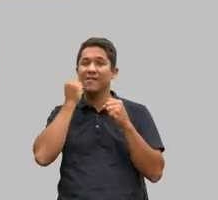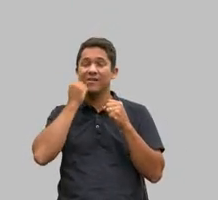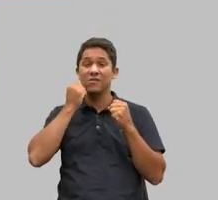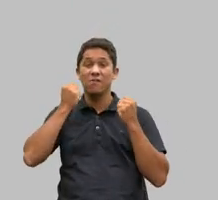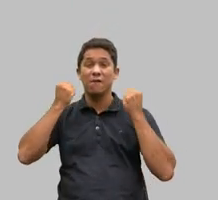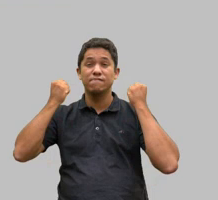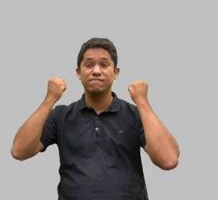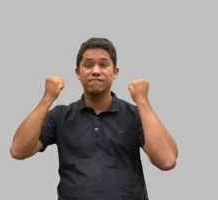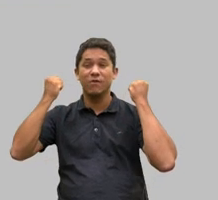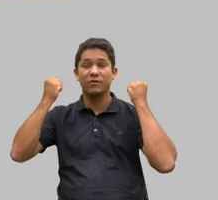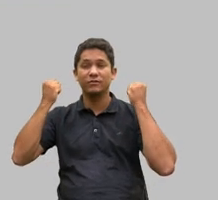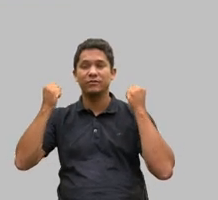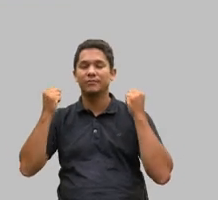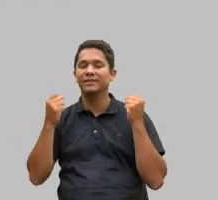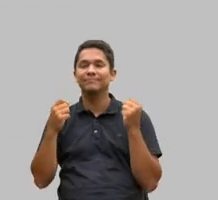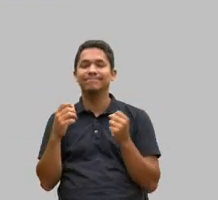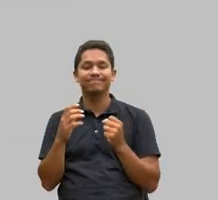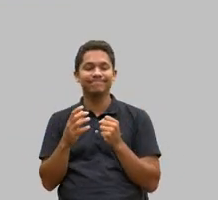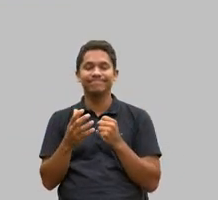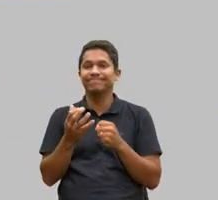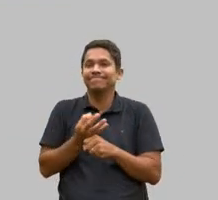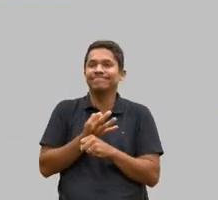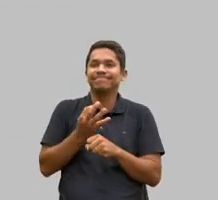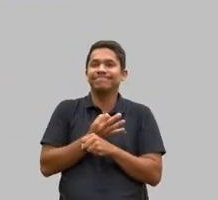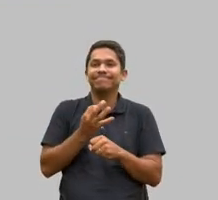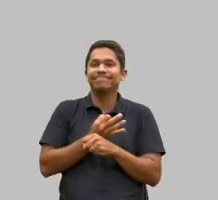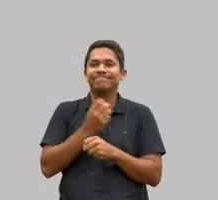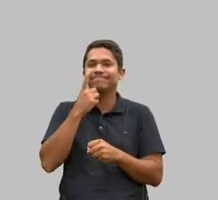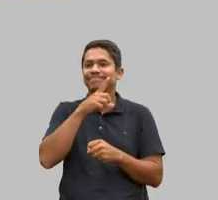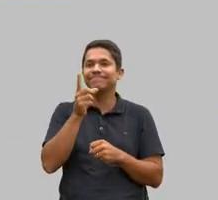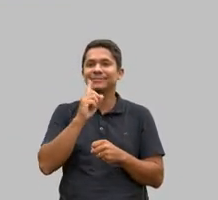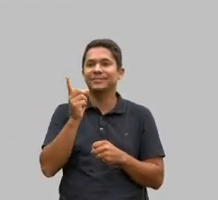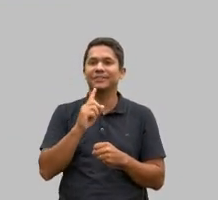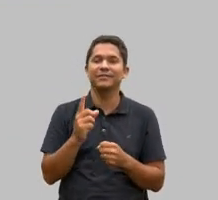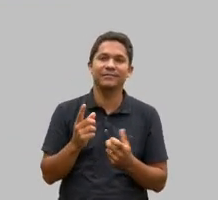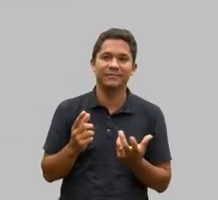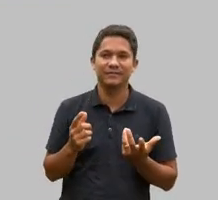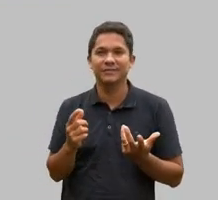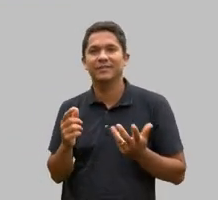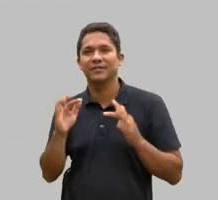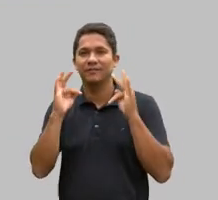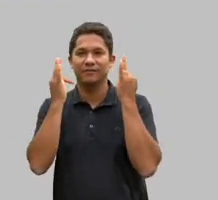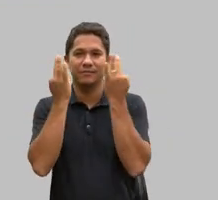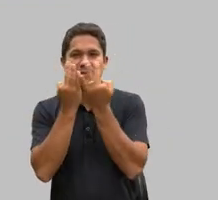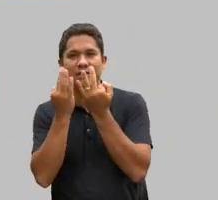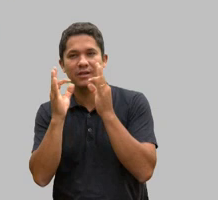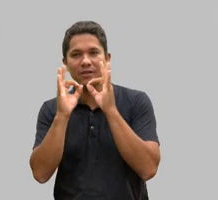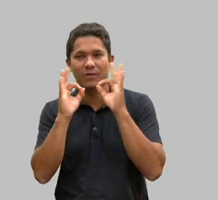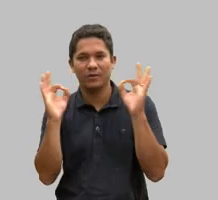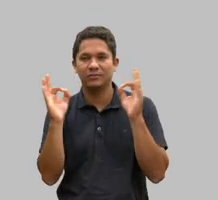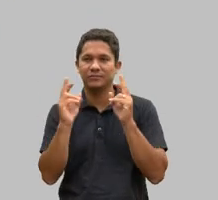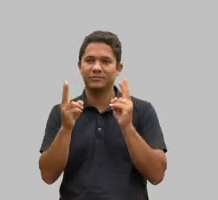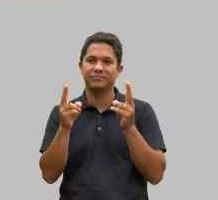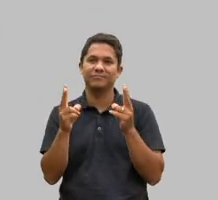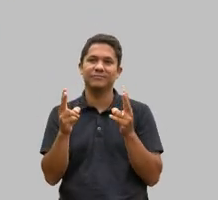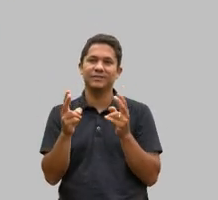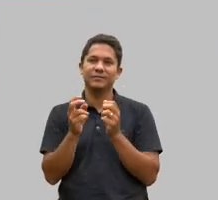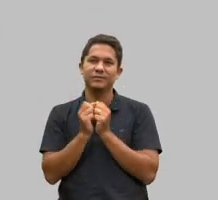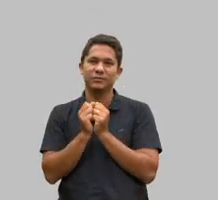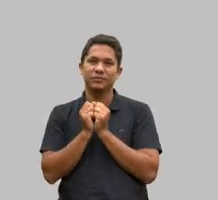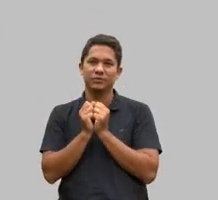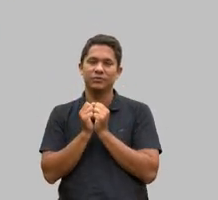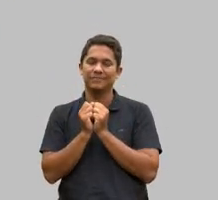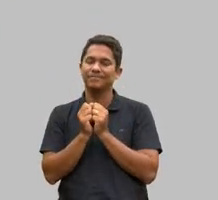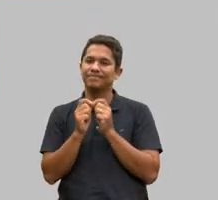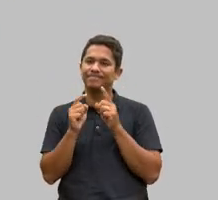incontrolável não tem o que fazer família excelente acompanha comigo há muito tempo mãe dedicada